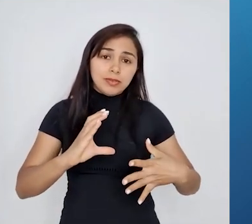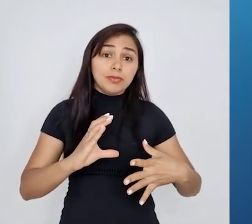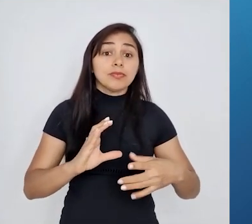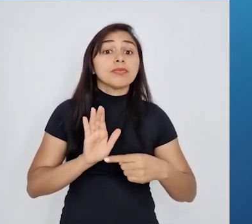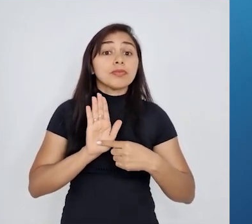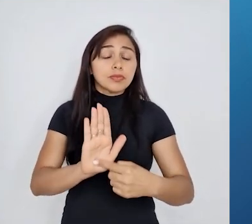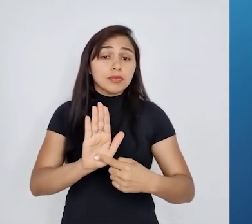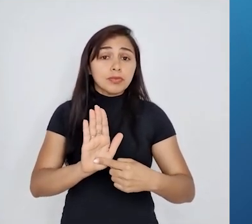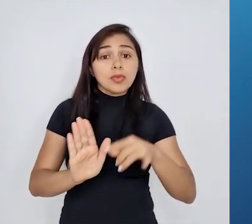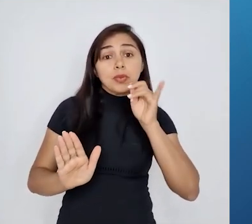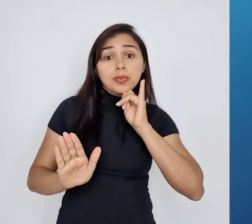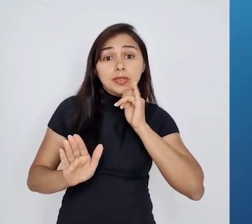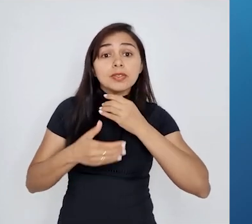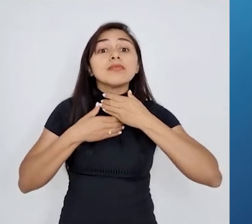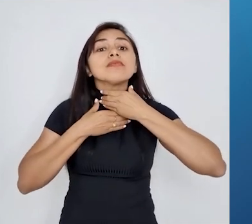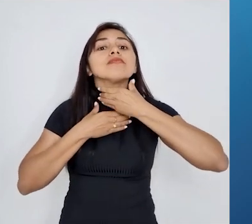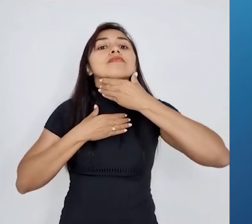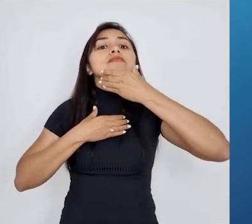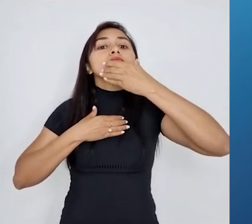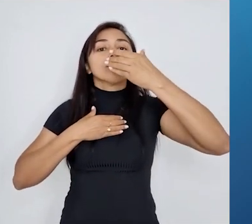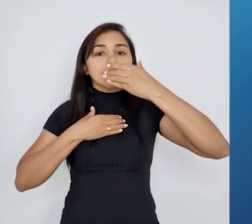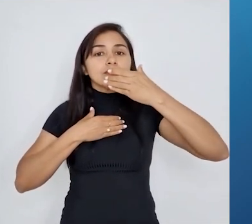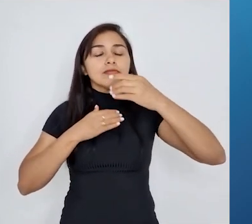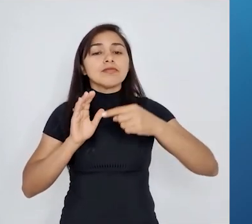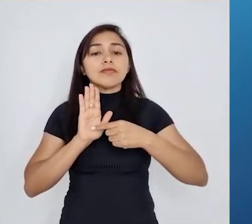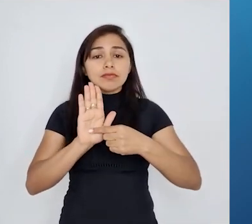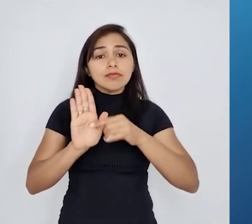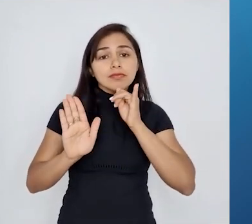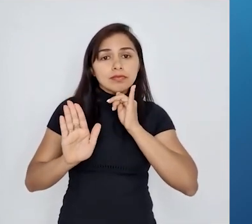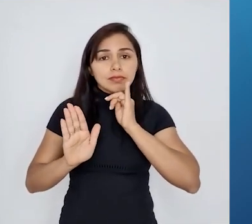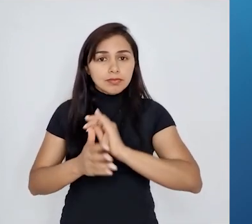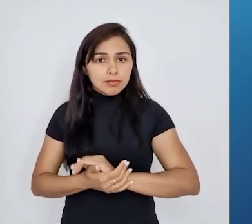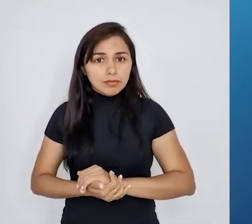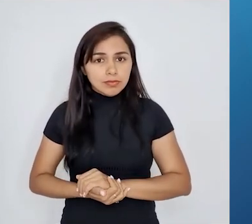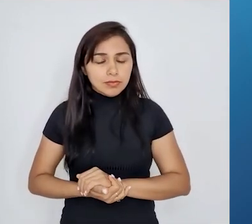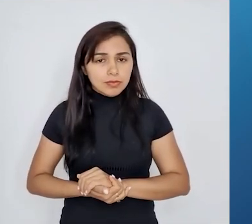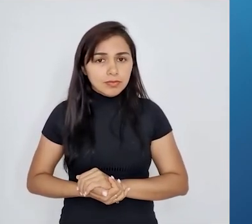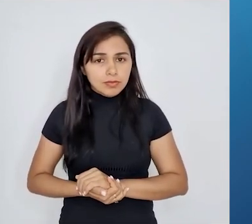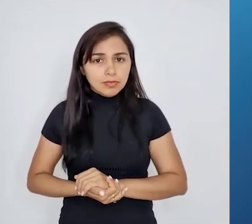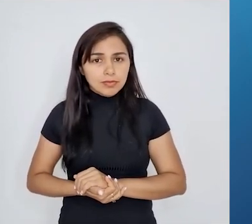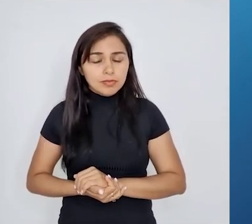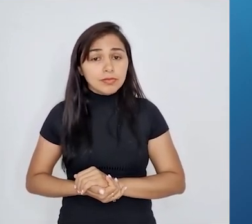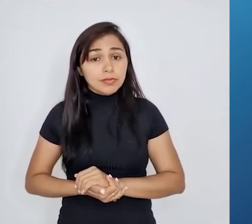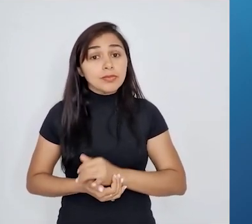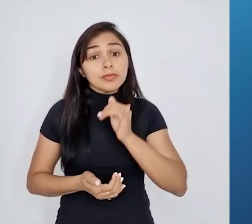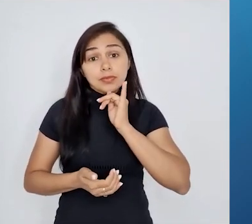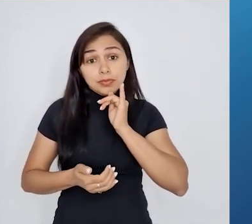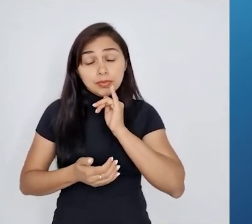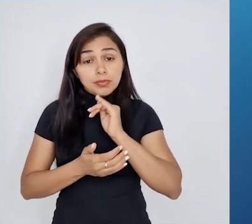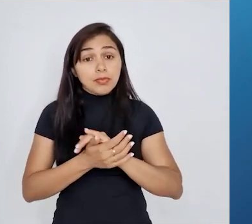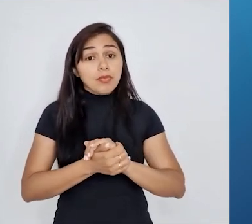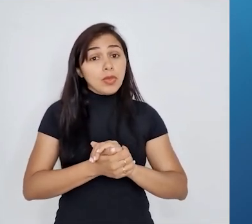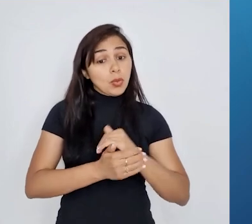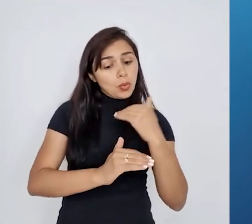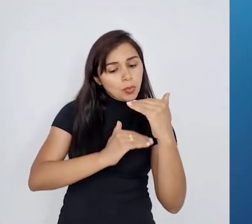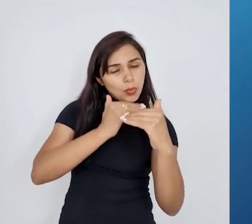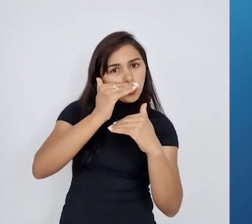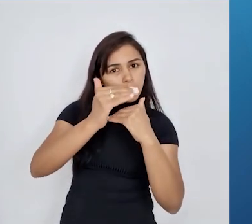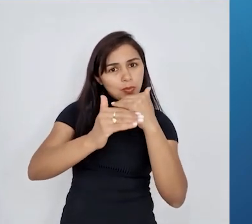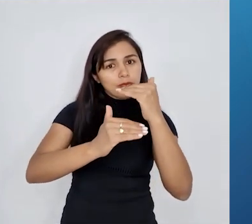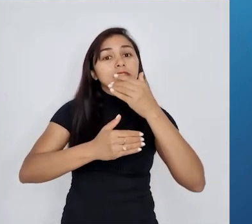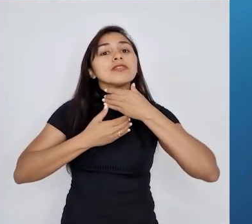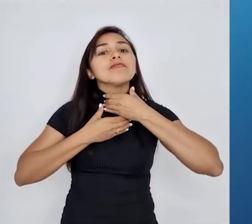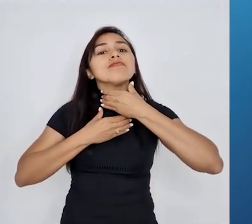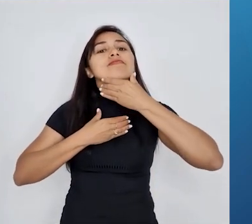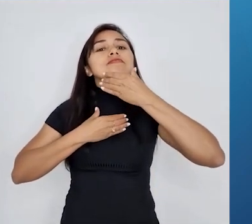prática essa lei do uso e desuso. A evolução das girafas segundo Lamarck. Primeiro, Lamarck